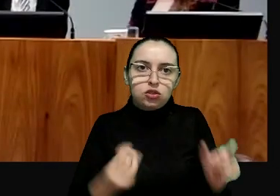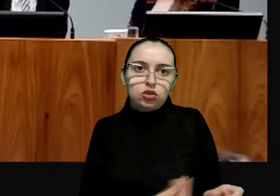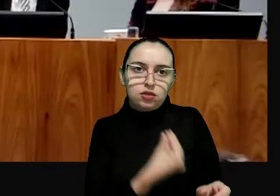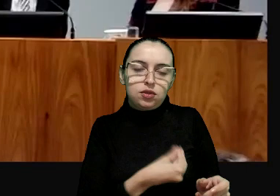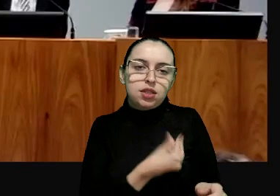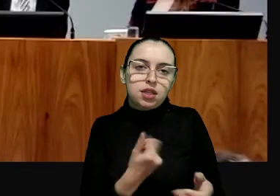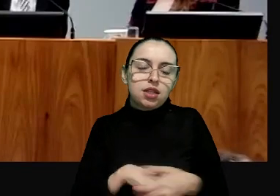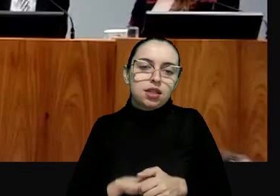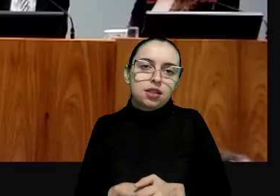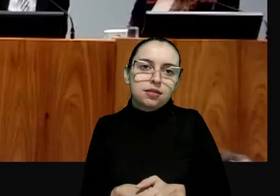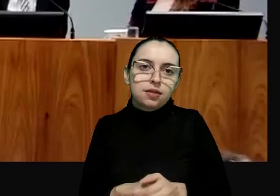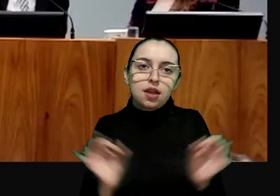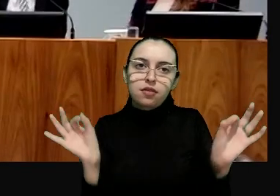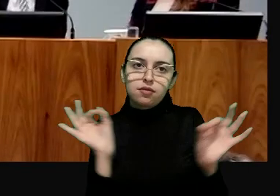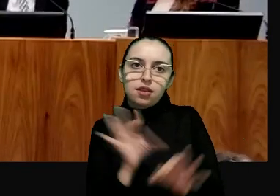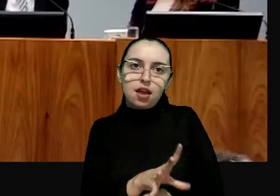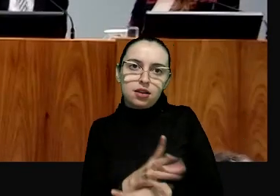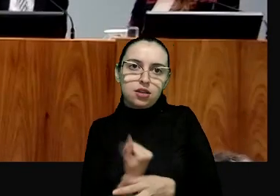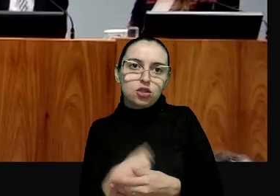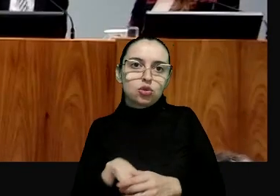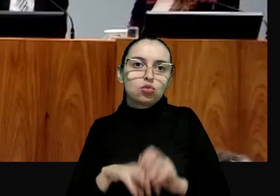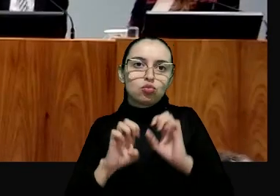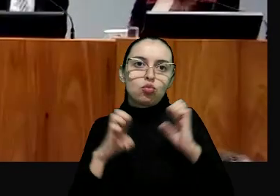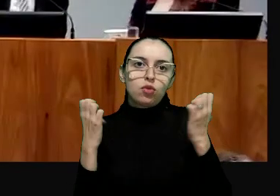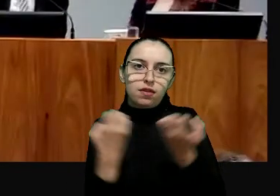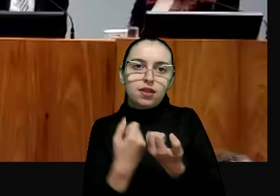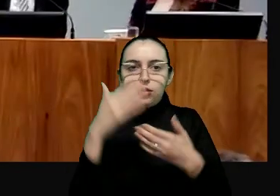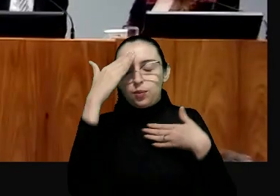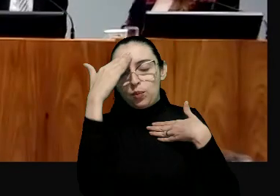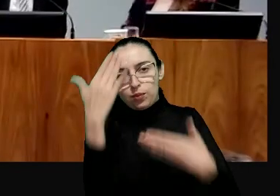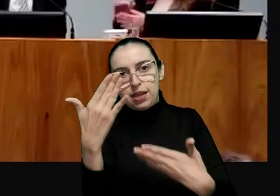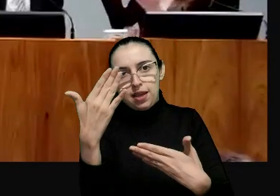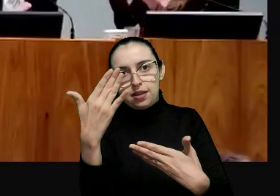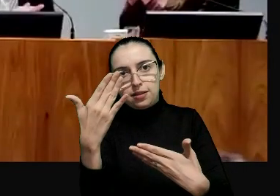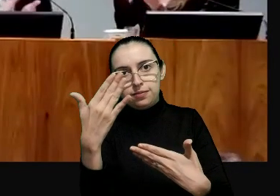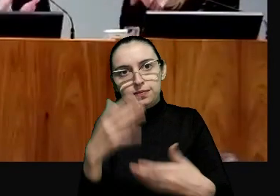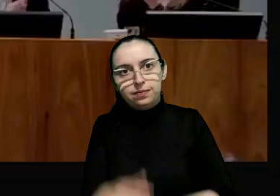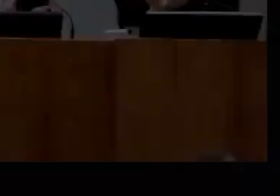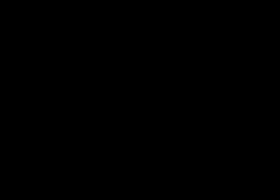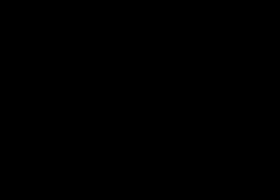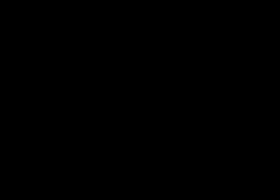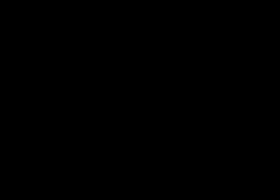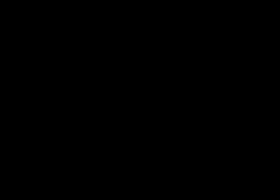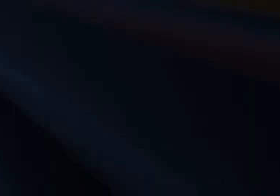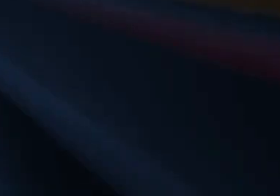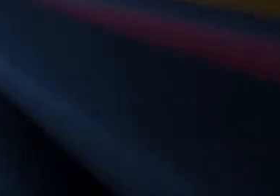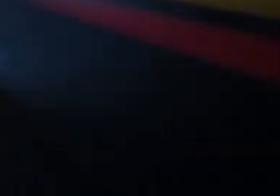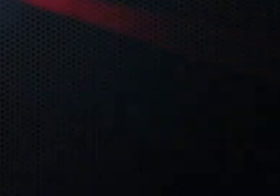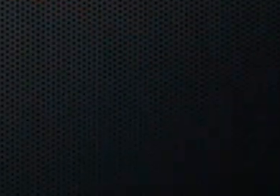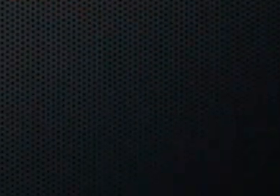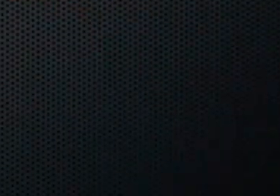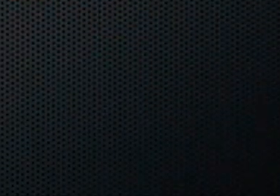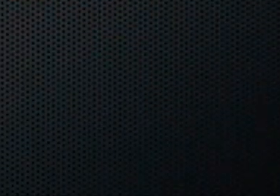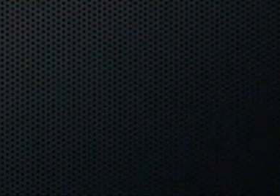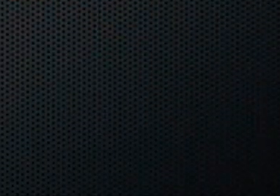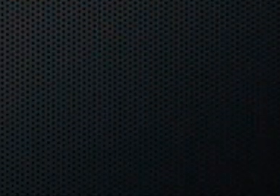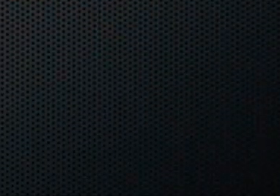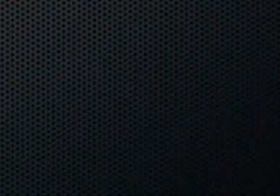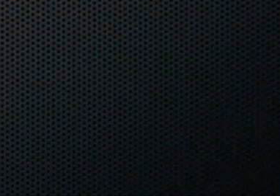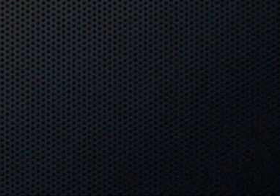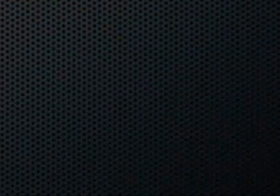aqui estão e declaro encerrado o evento. Obrigada. Obrigada. Legenda